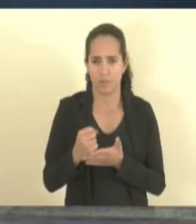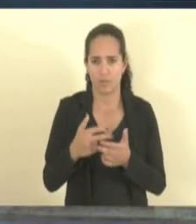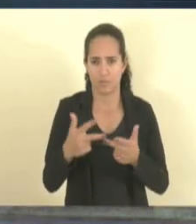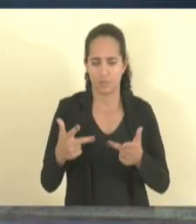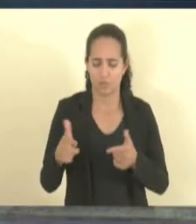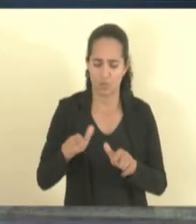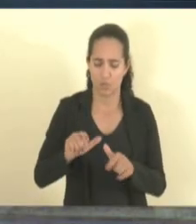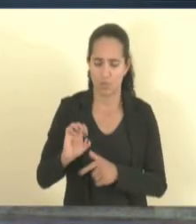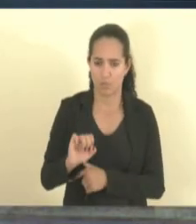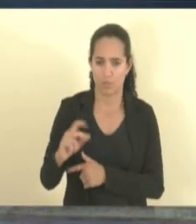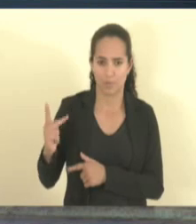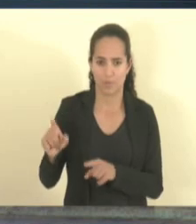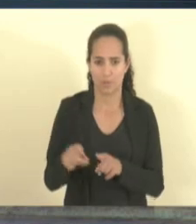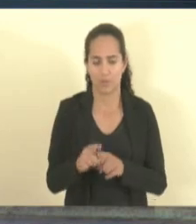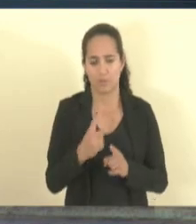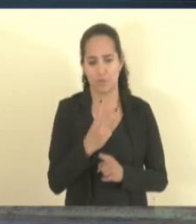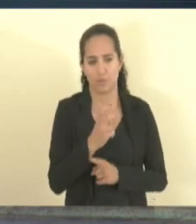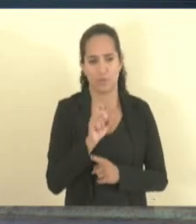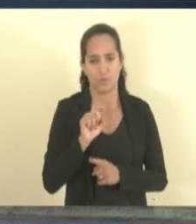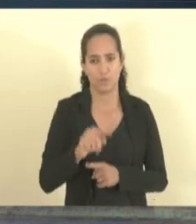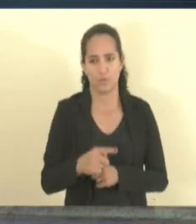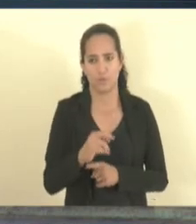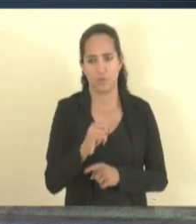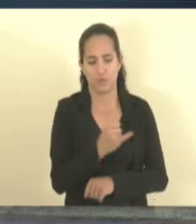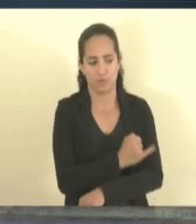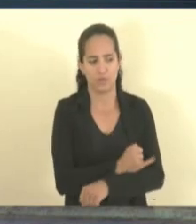operações, 2 bilhões de infra,